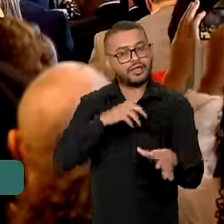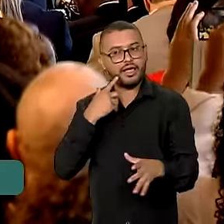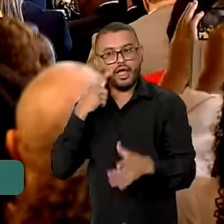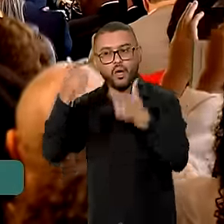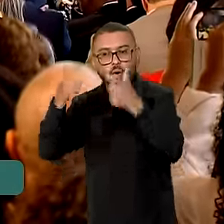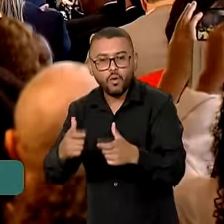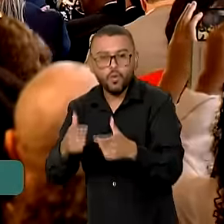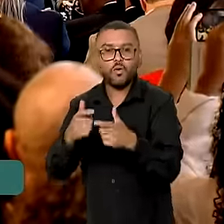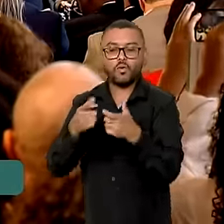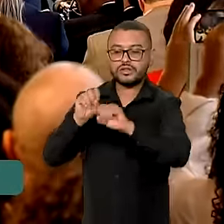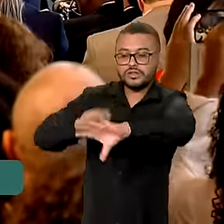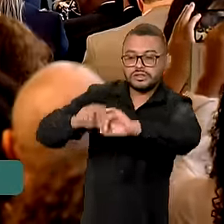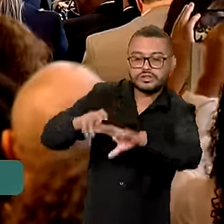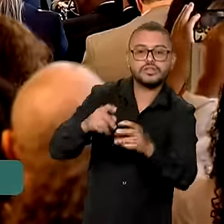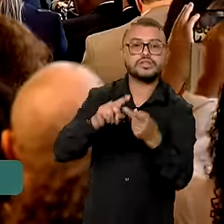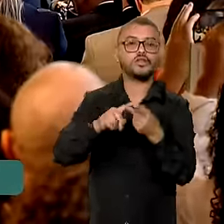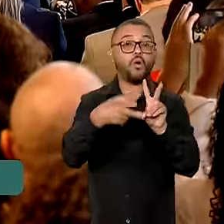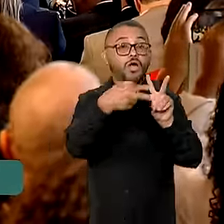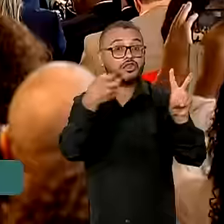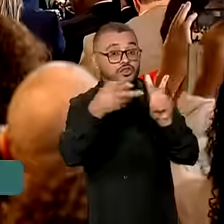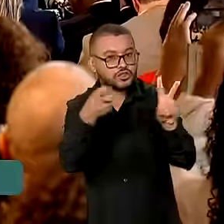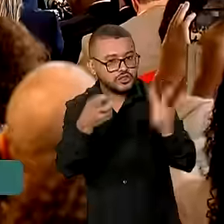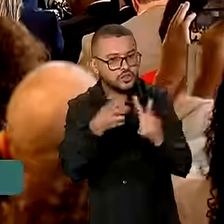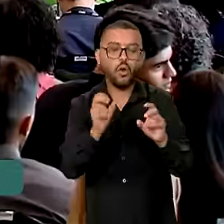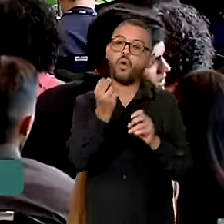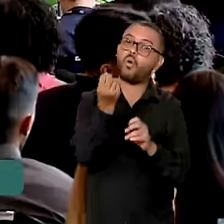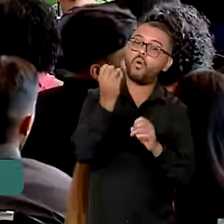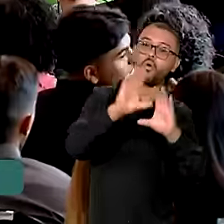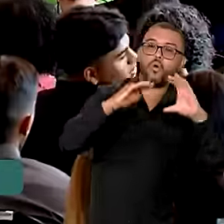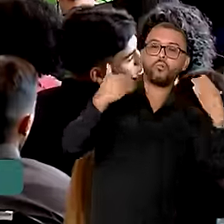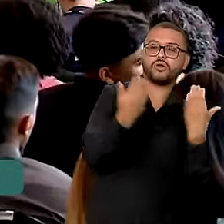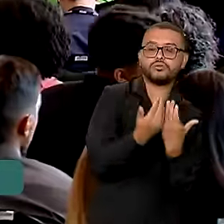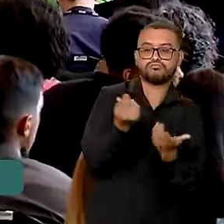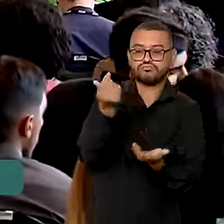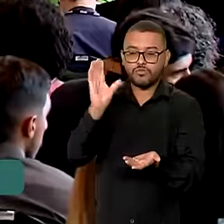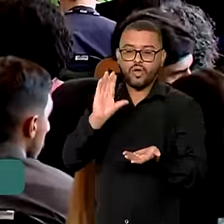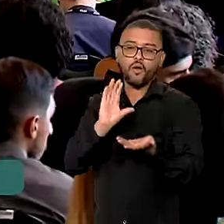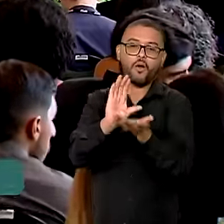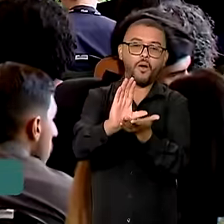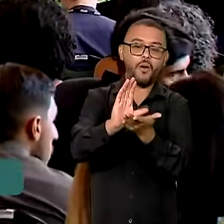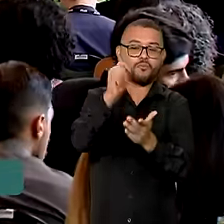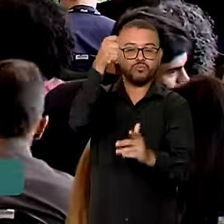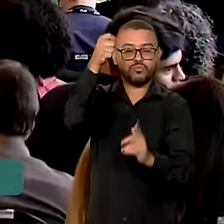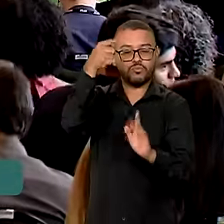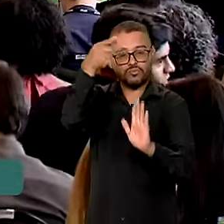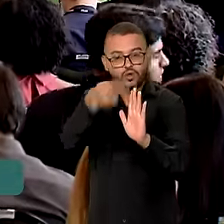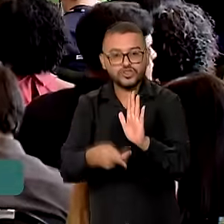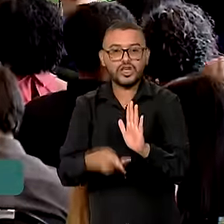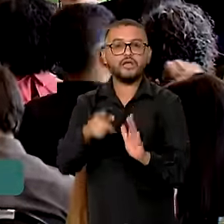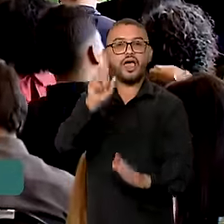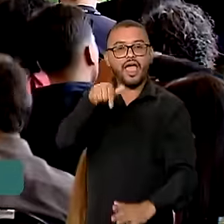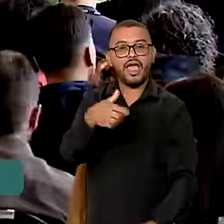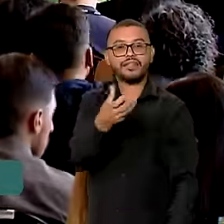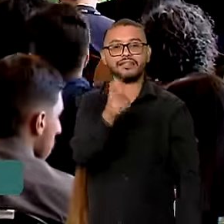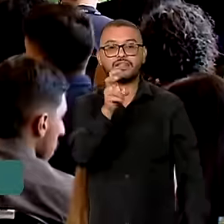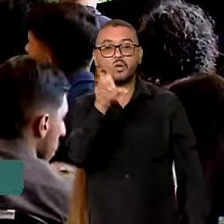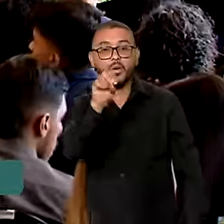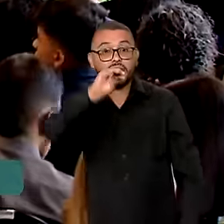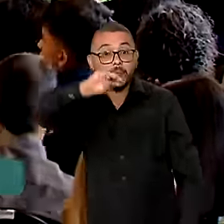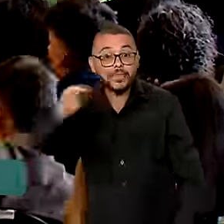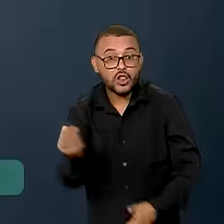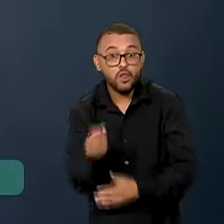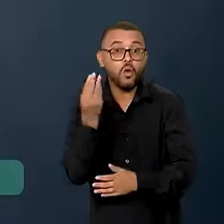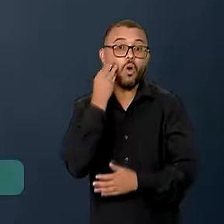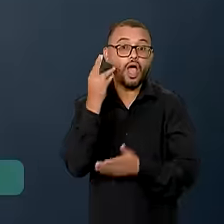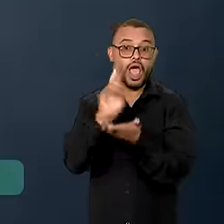educativos, aldeias indígenas e comunidades. O investimento previsto para o projeto é de 50 milhões de reais.